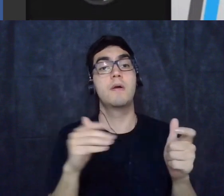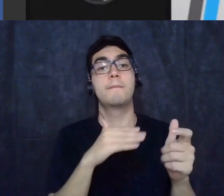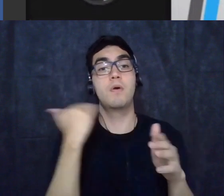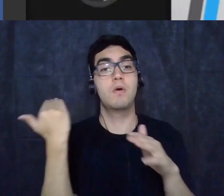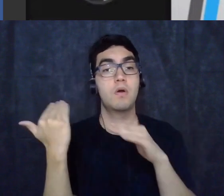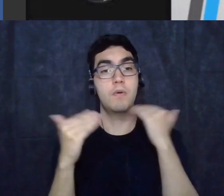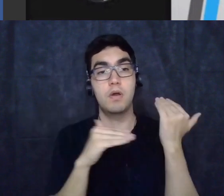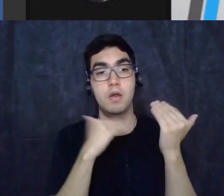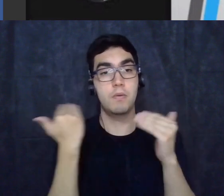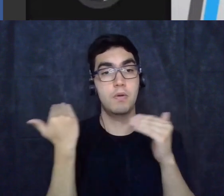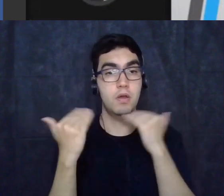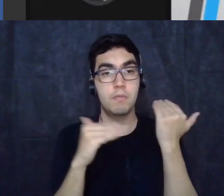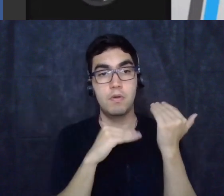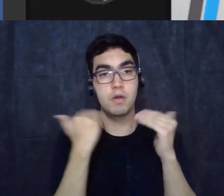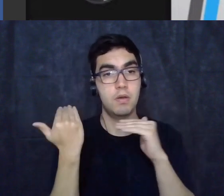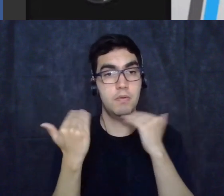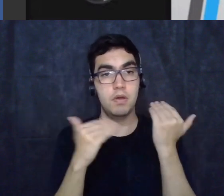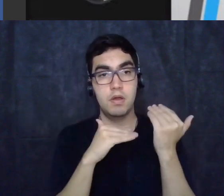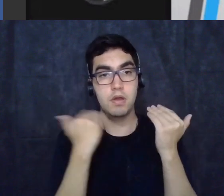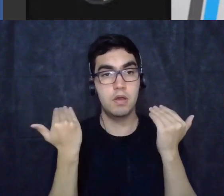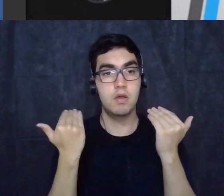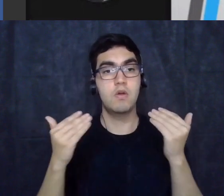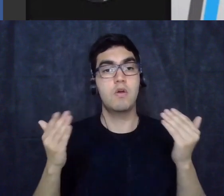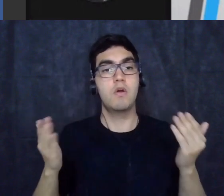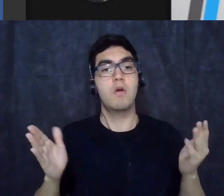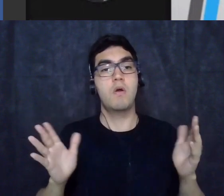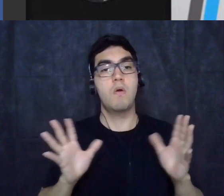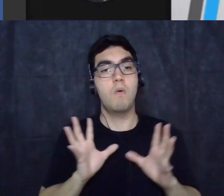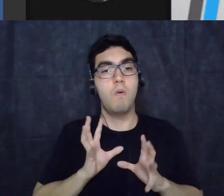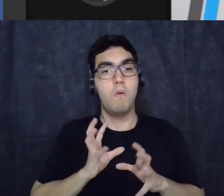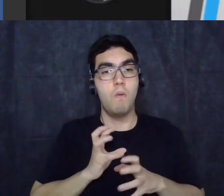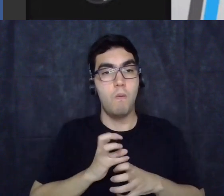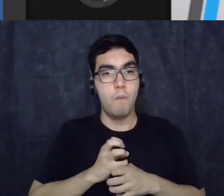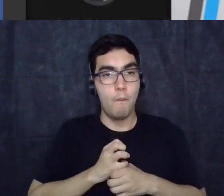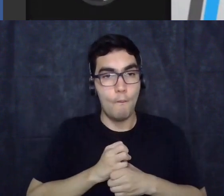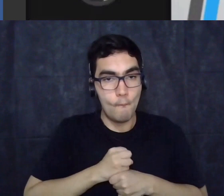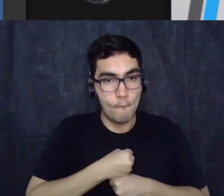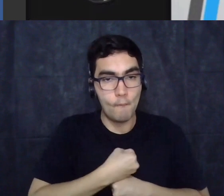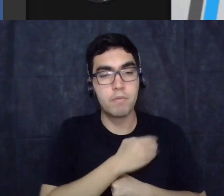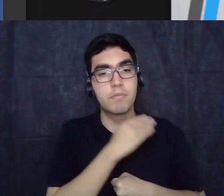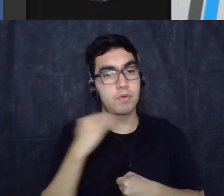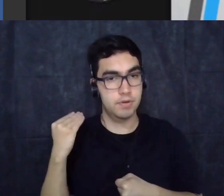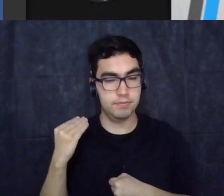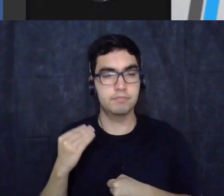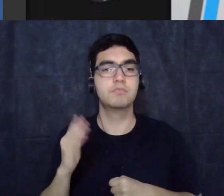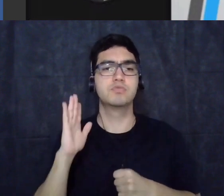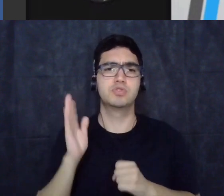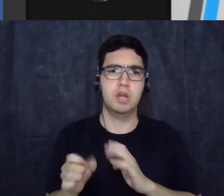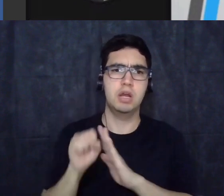ocorrido no século XIX e volta a ocorrer no século XX nos Estados Unidos